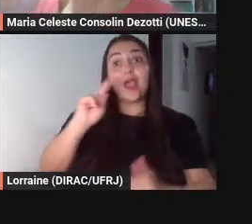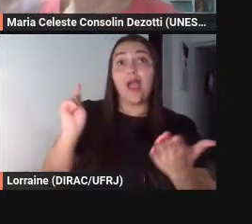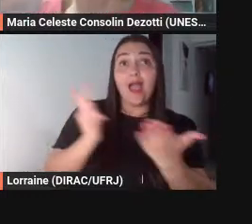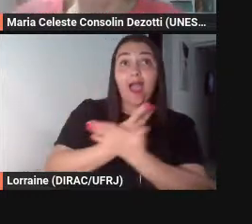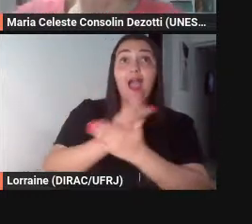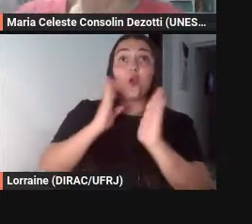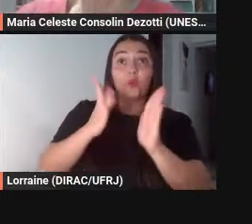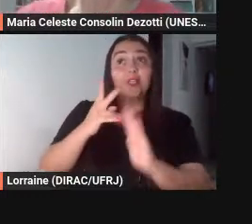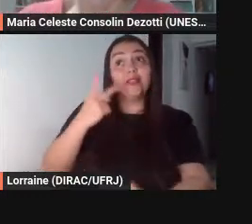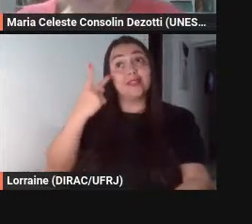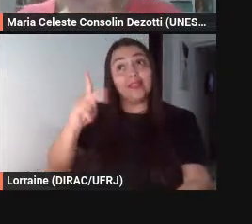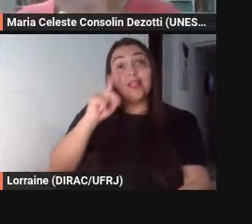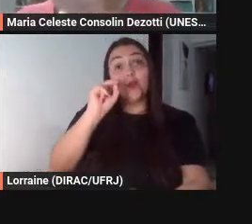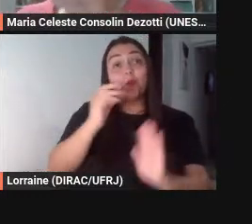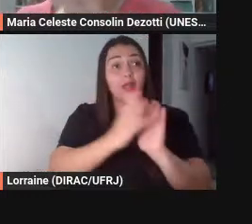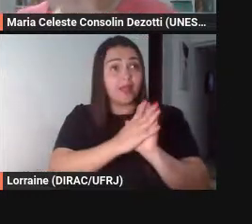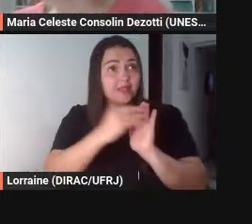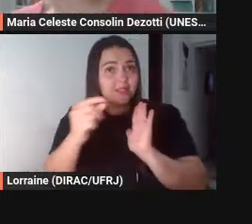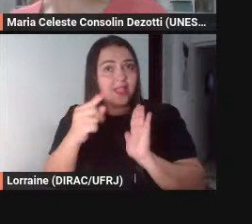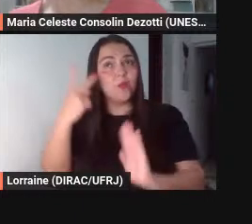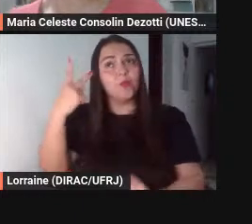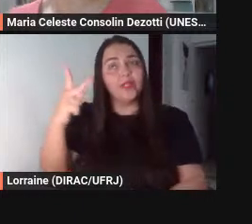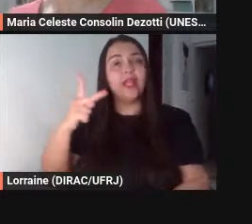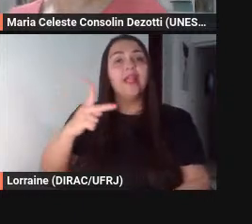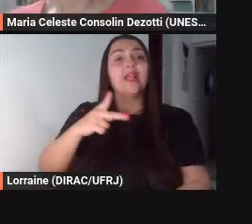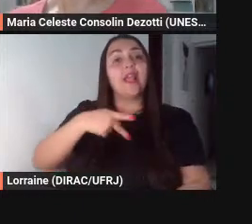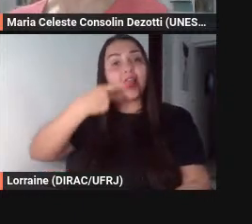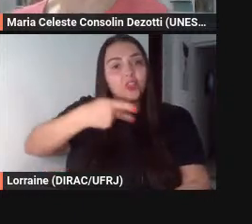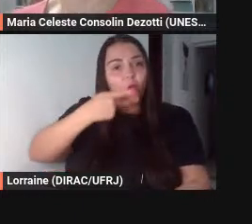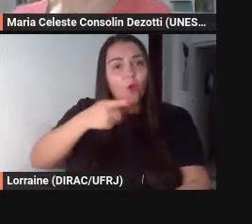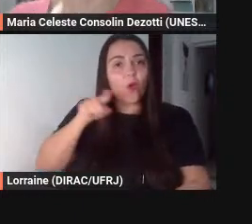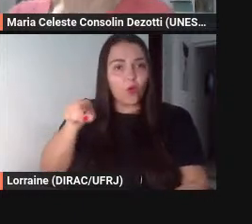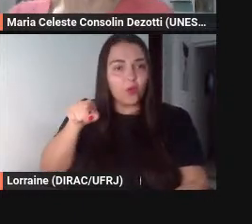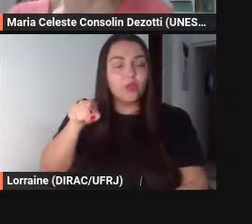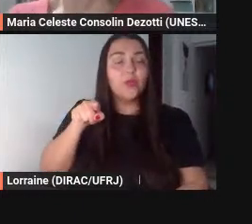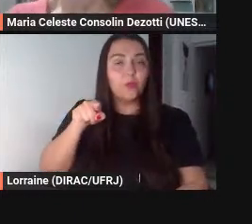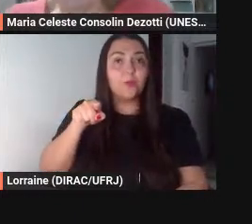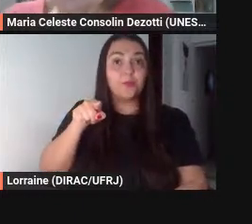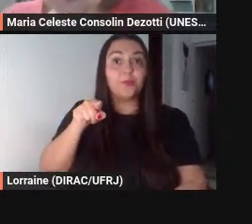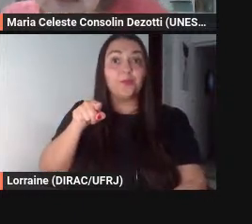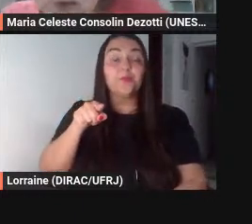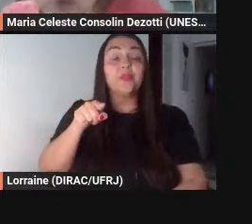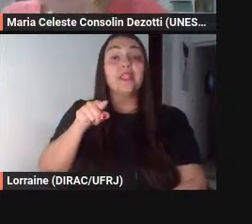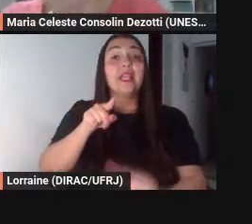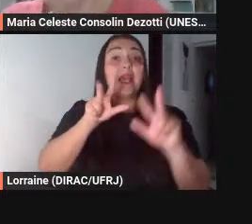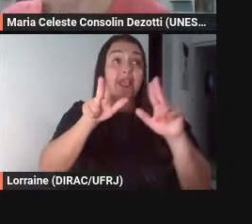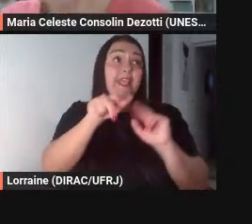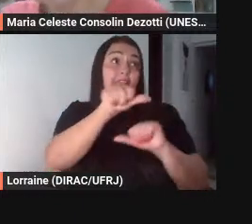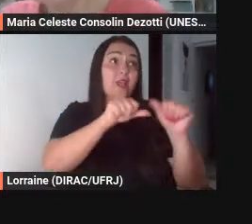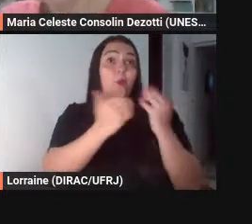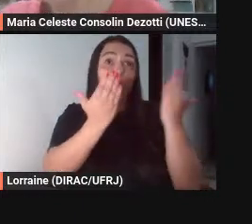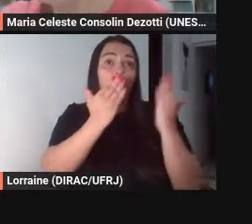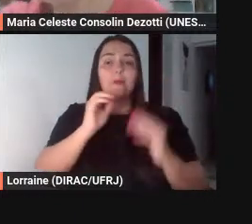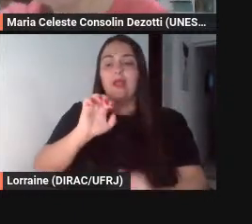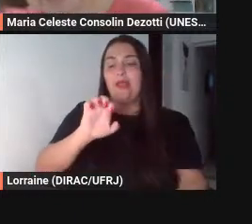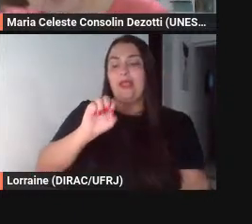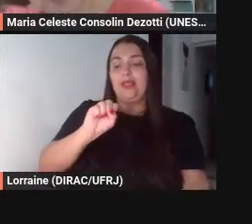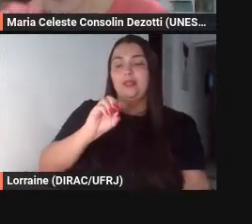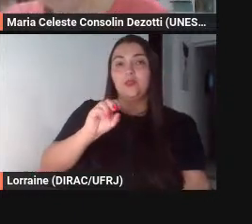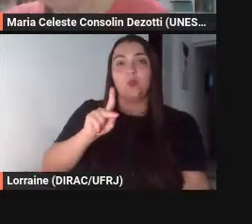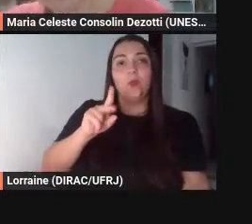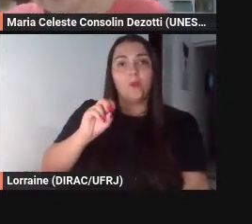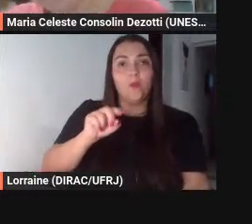de exemplo retórico como na fala do Exopo que usa uma